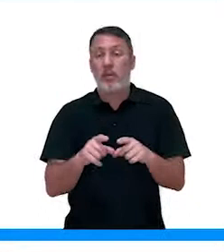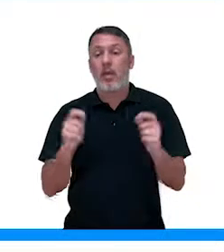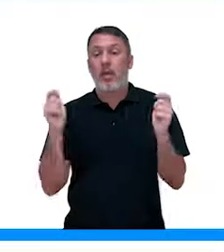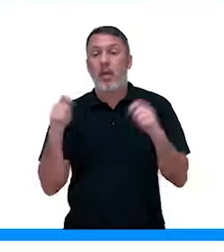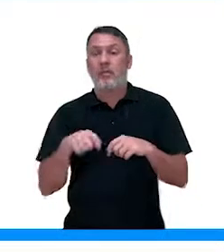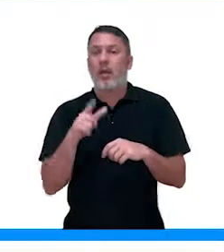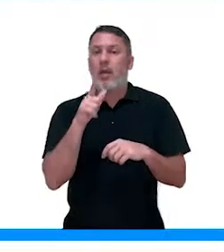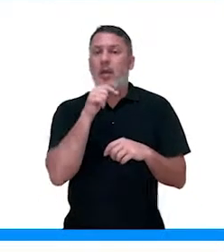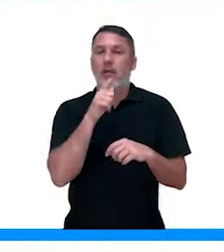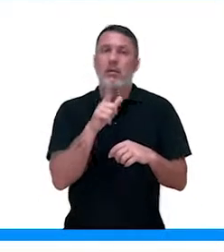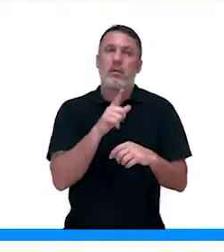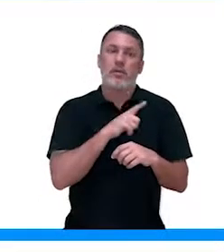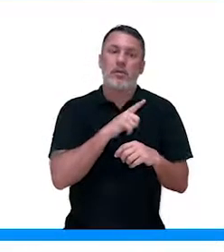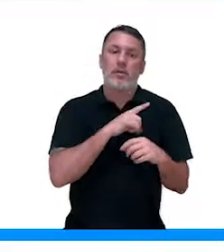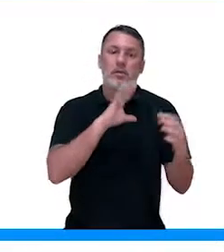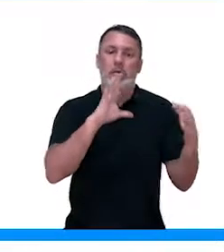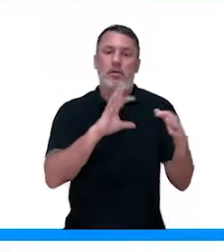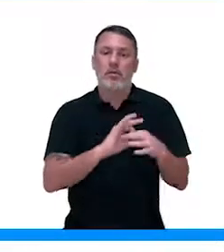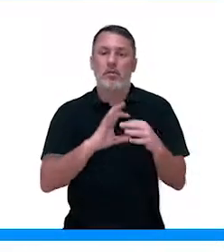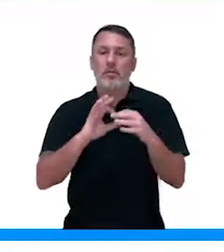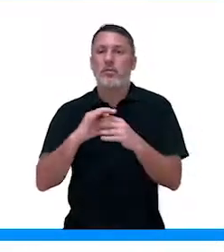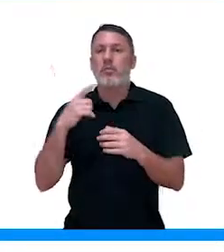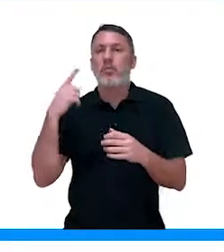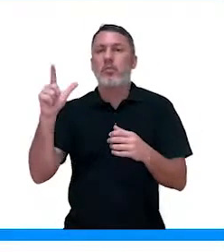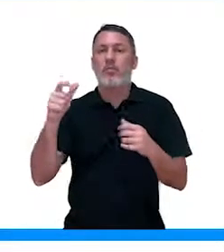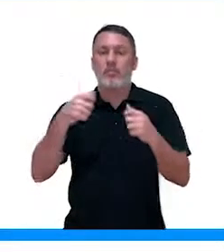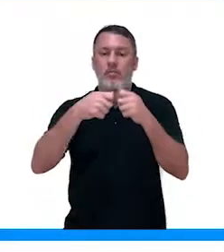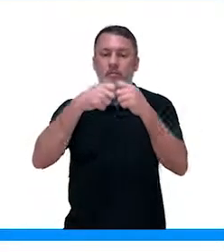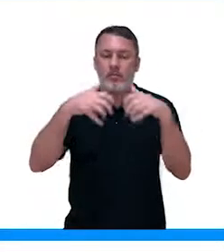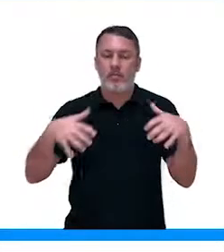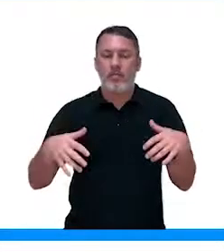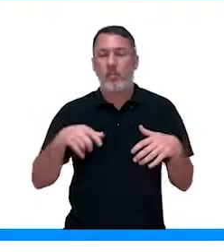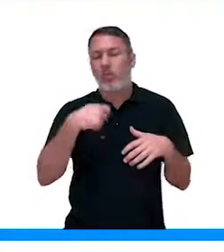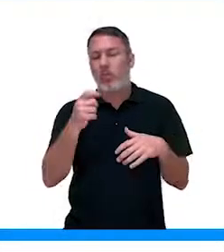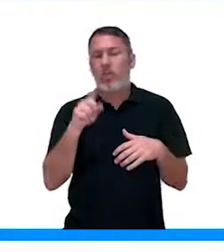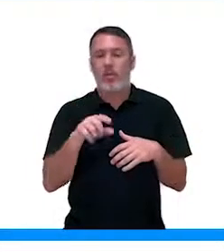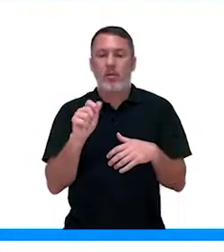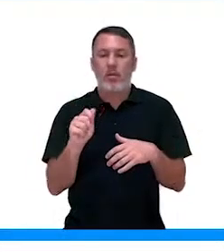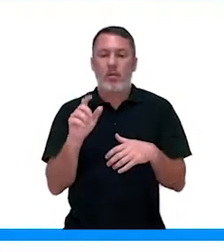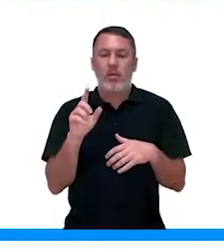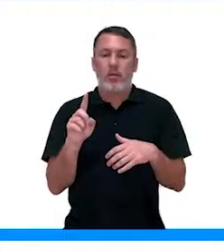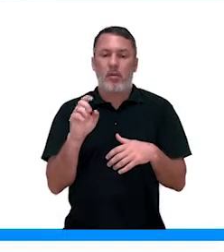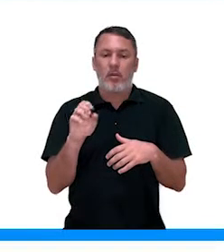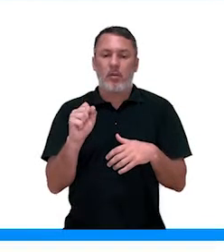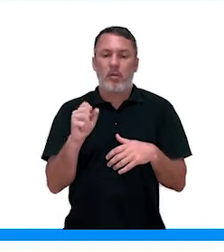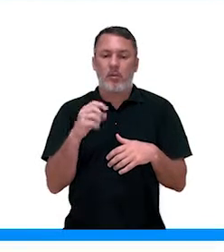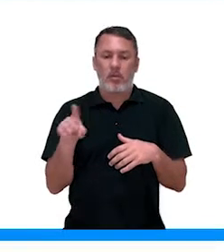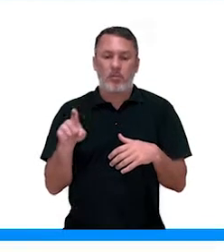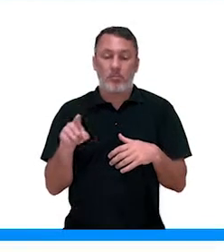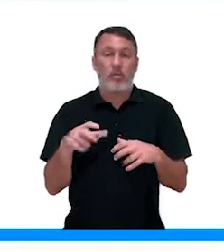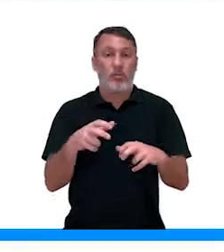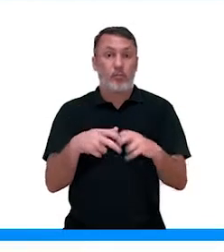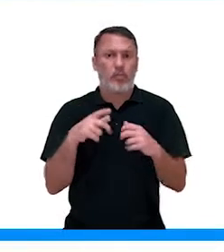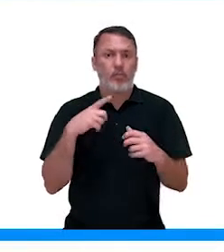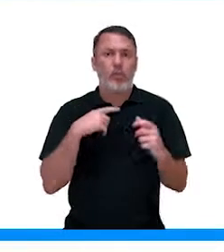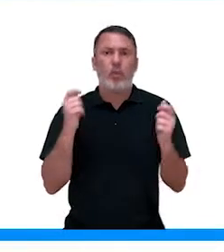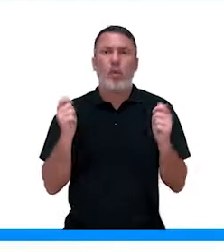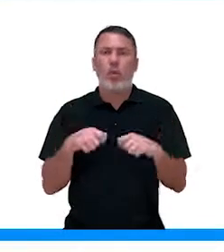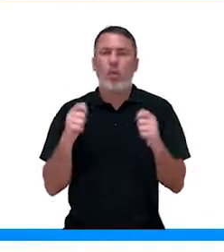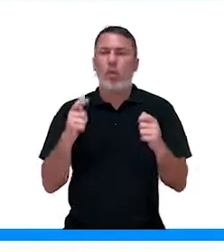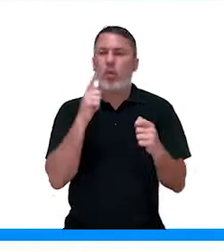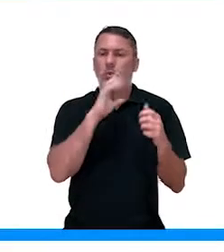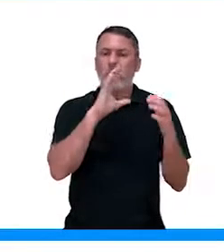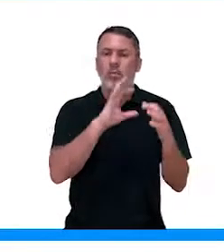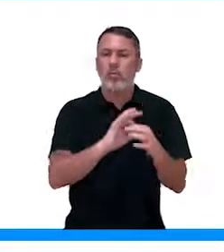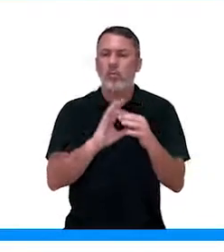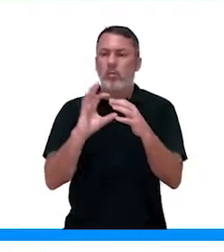E a capacidade que a água tem de se ligar a outras substâncias, a gente chama de adesão. Então, devido a essa capacidade